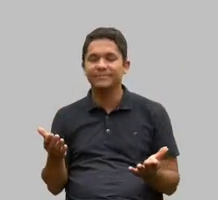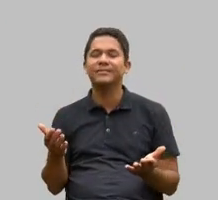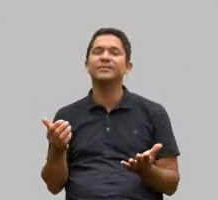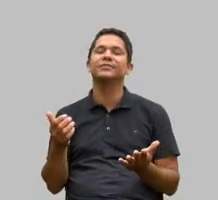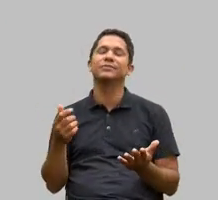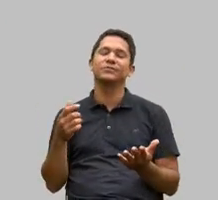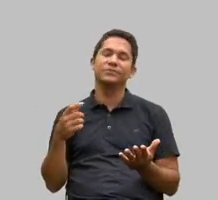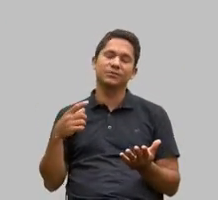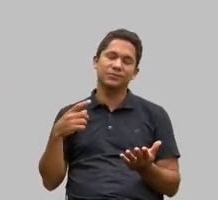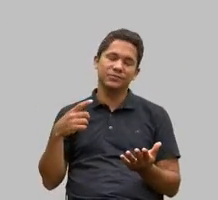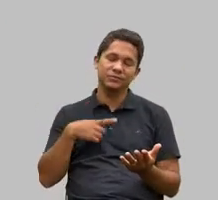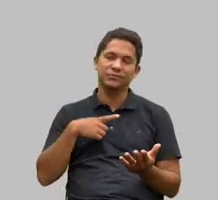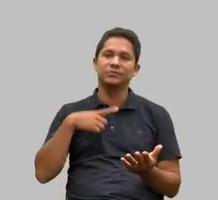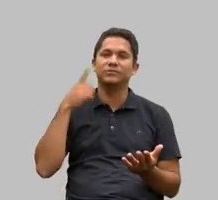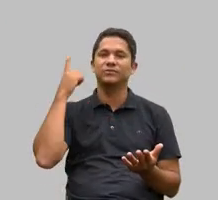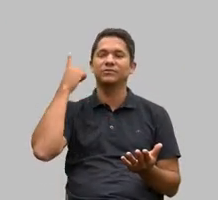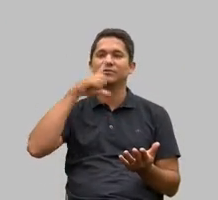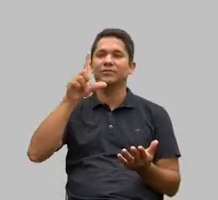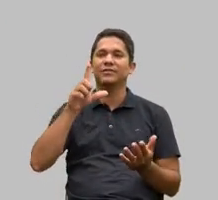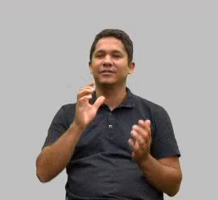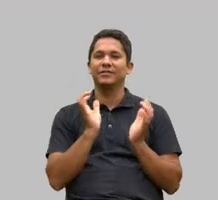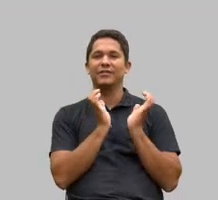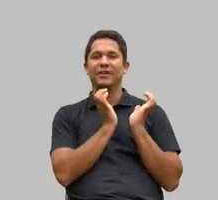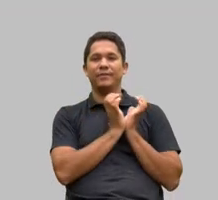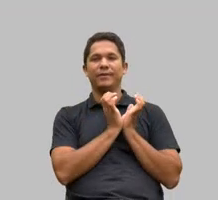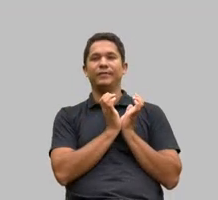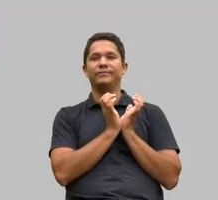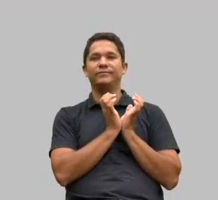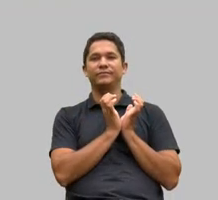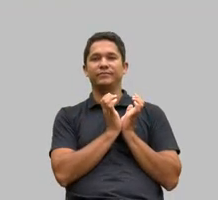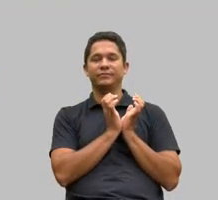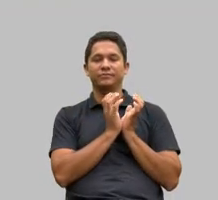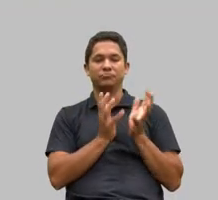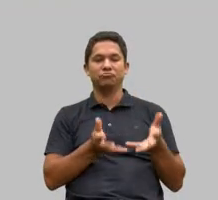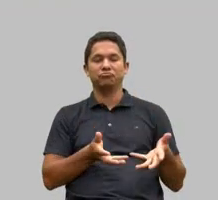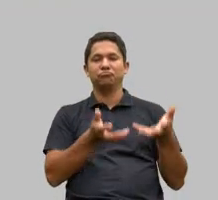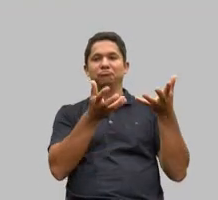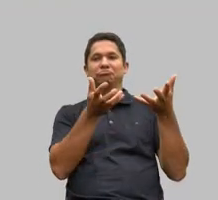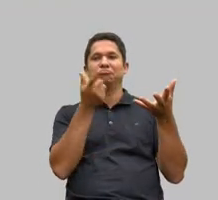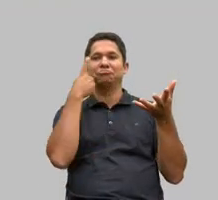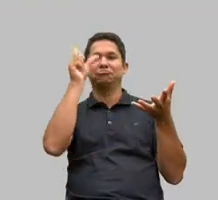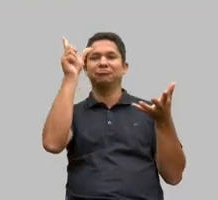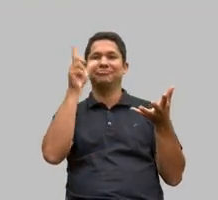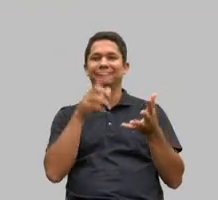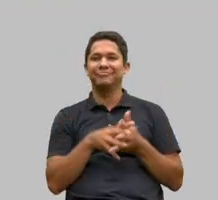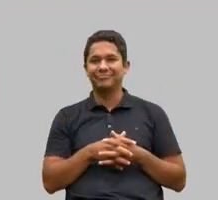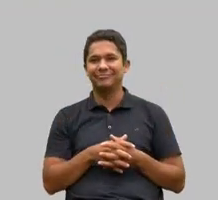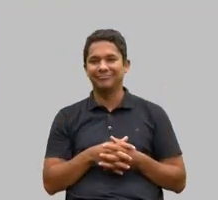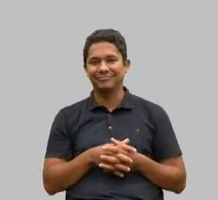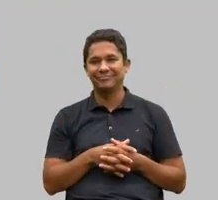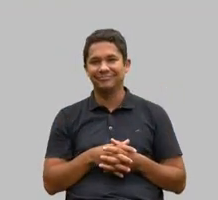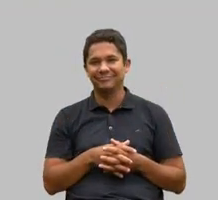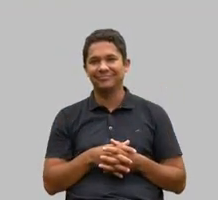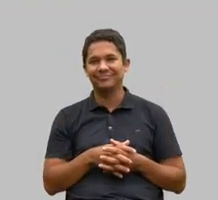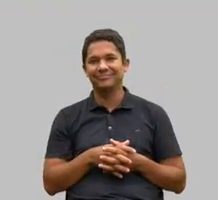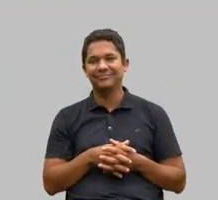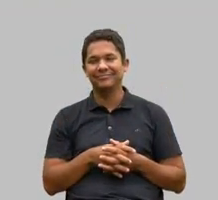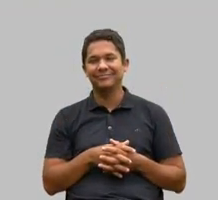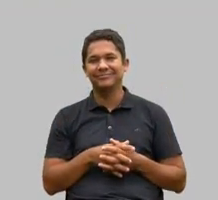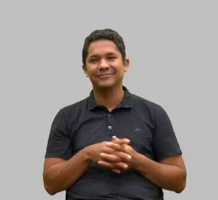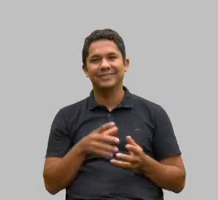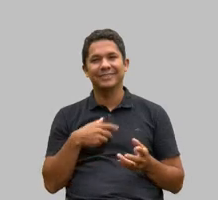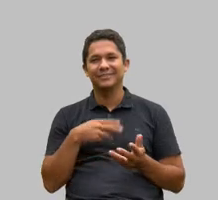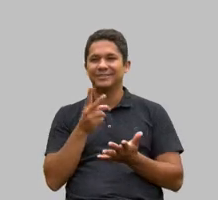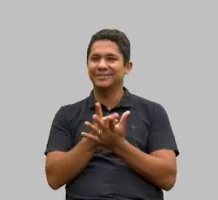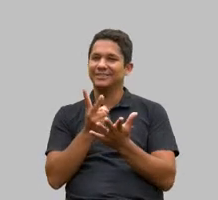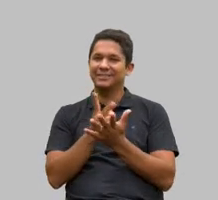nós conseguimos que a APAI fosse levantada eu estive o tempo todo no princípio